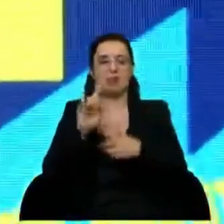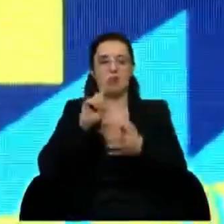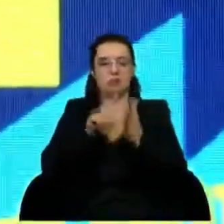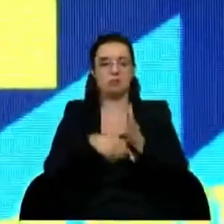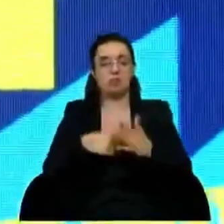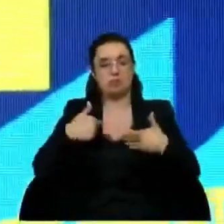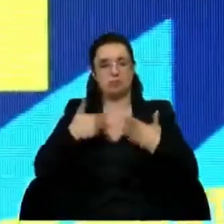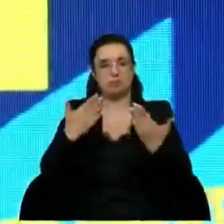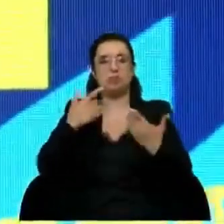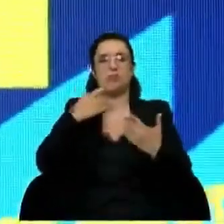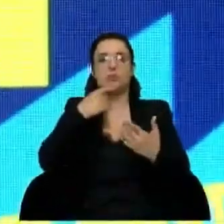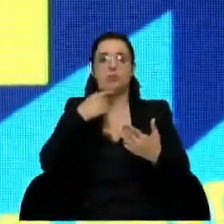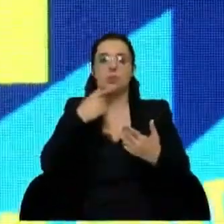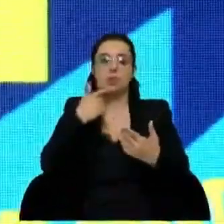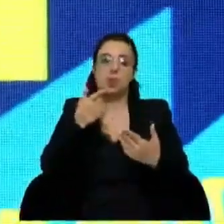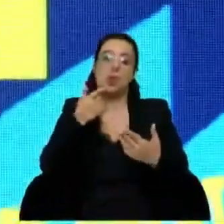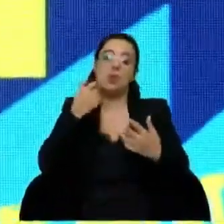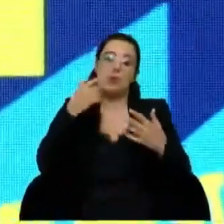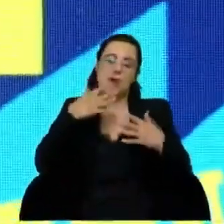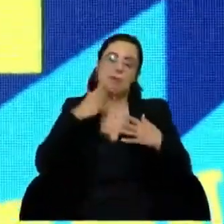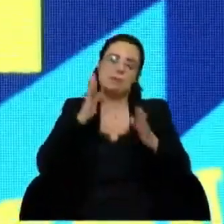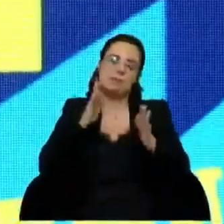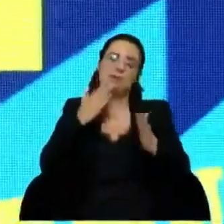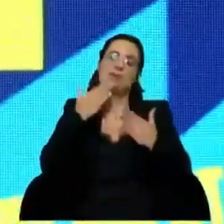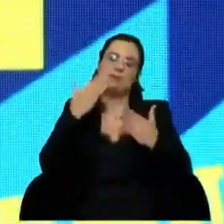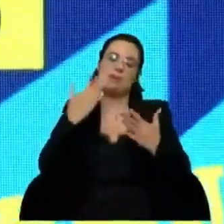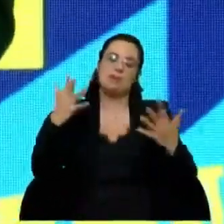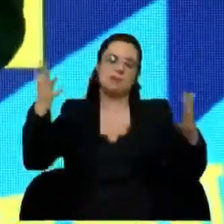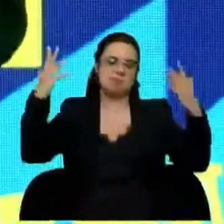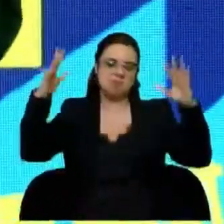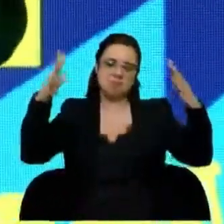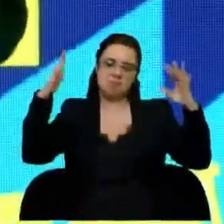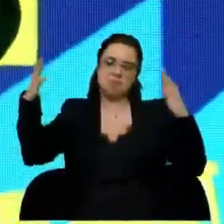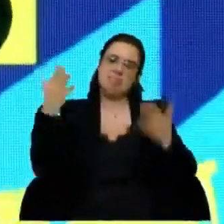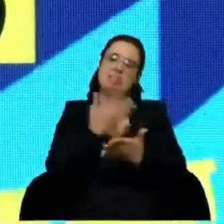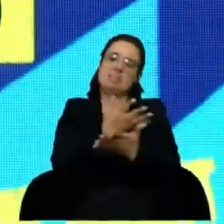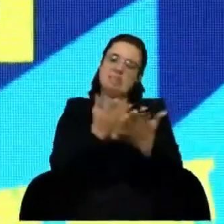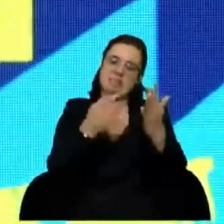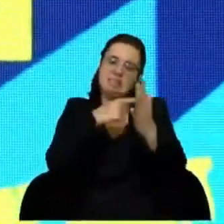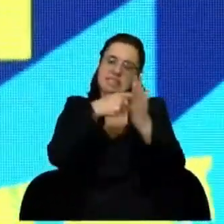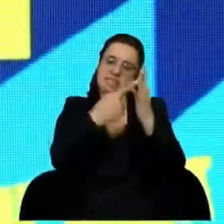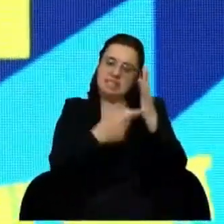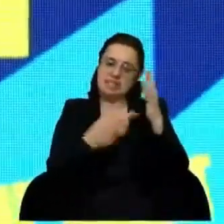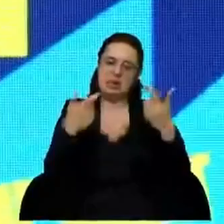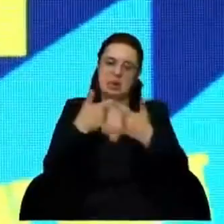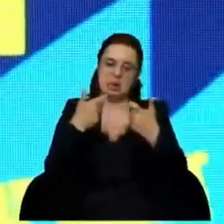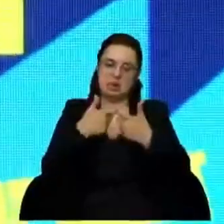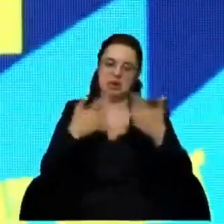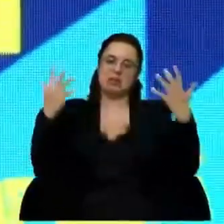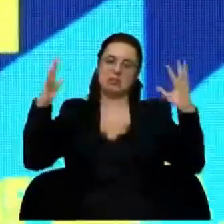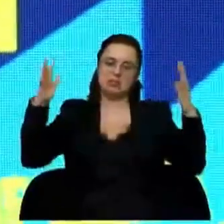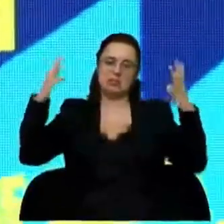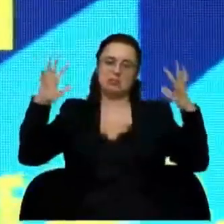se vão apresentar, eu não posso, desde já, deixar de pedir uma salva de palmas para estes 5 colegas que tomaram aqui esta iniciativa.